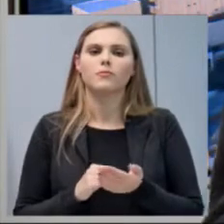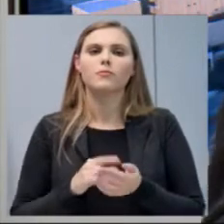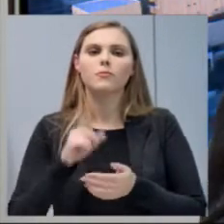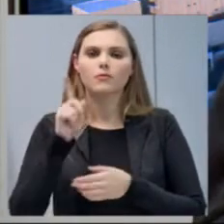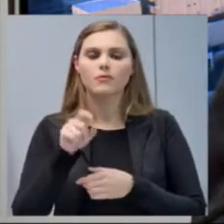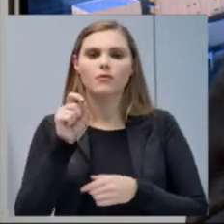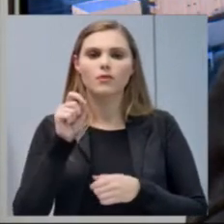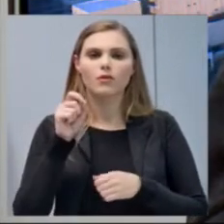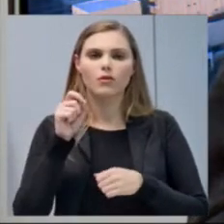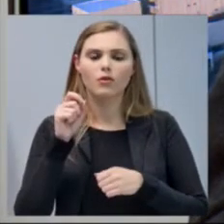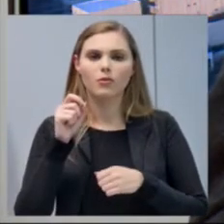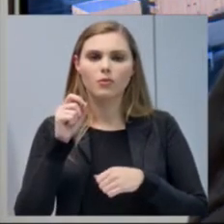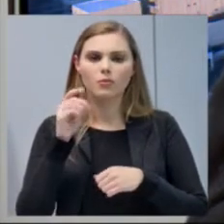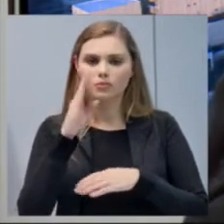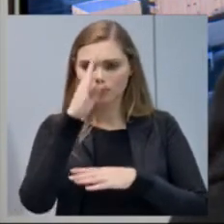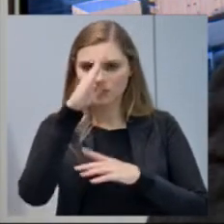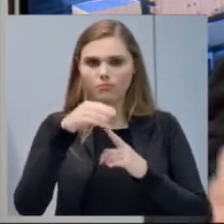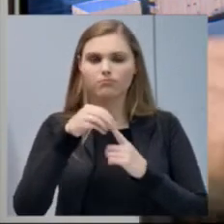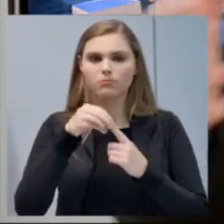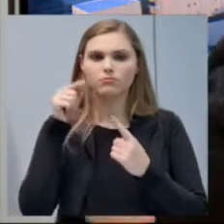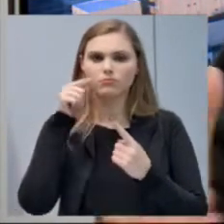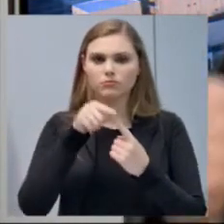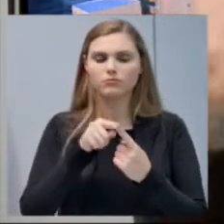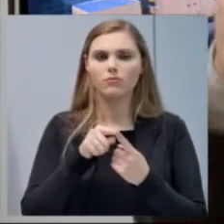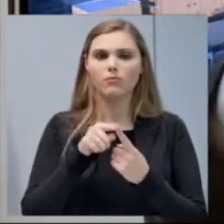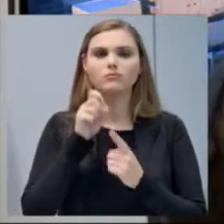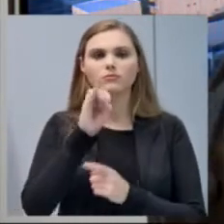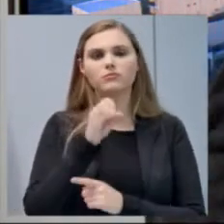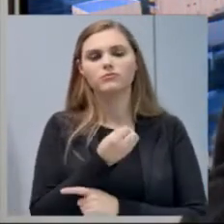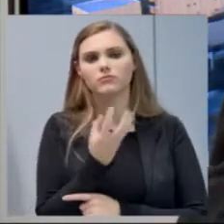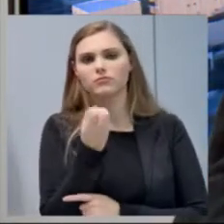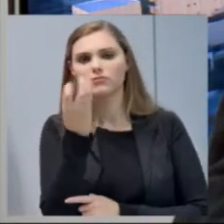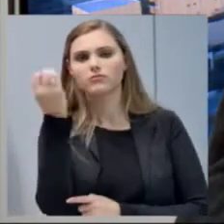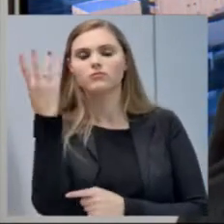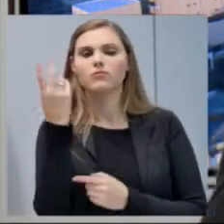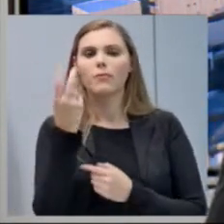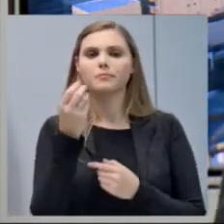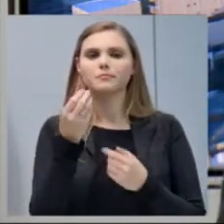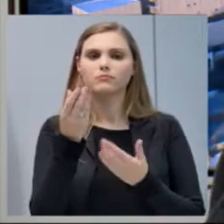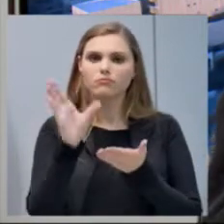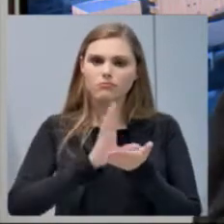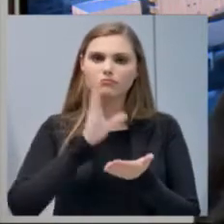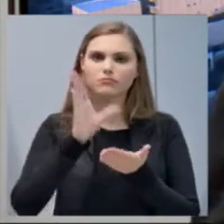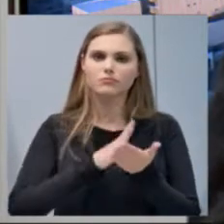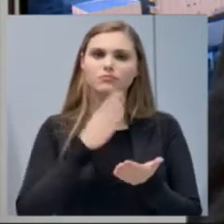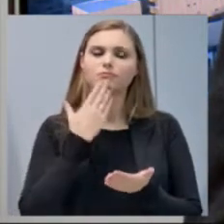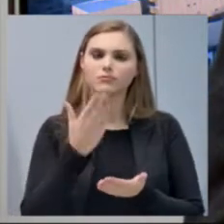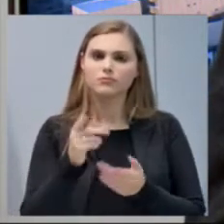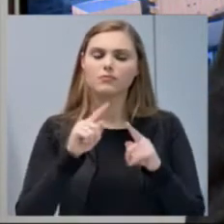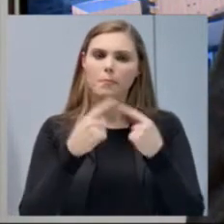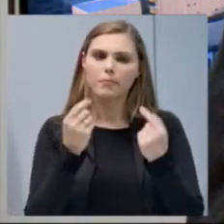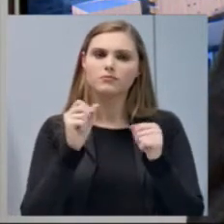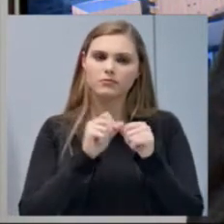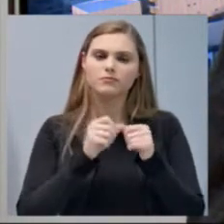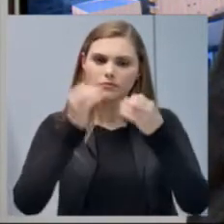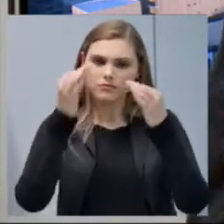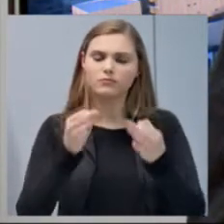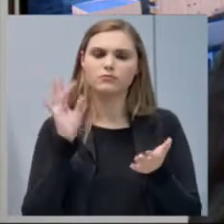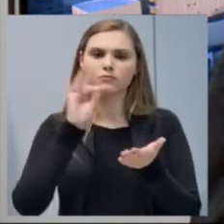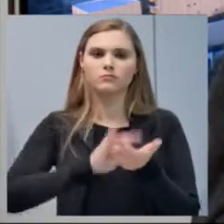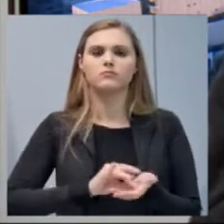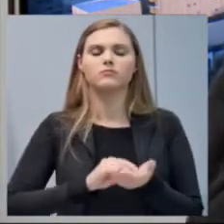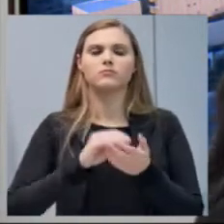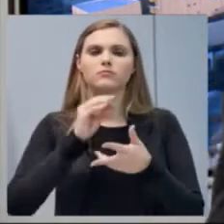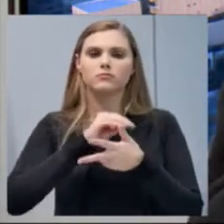grande razão para que, eu acredito que você vai viajar, se vá em busca de recursos, mas que você traga a efetivação para que o Poder Executivo